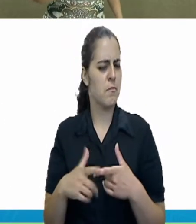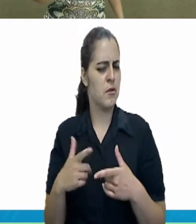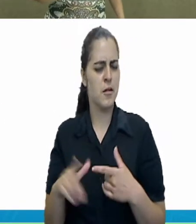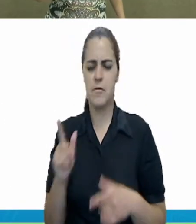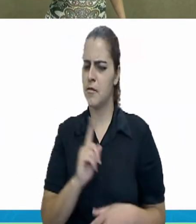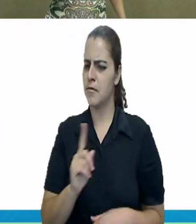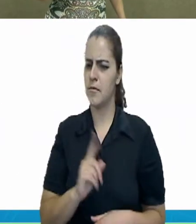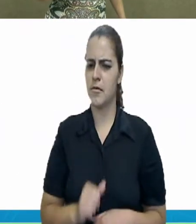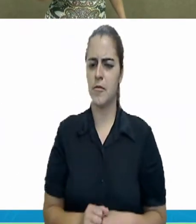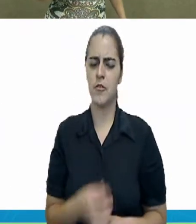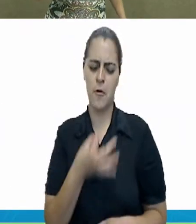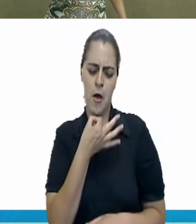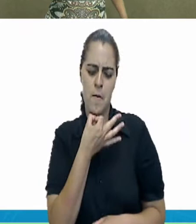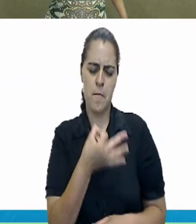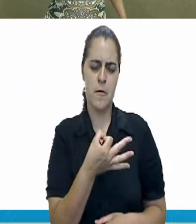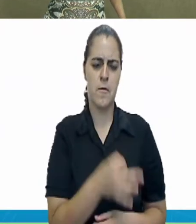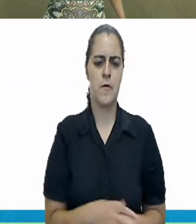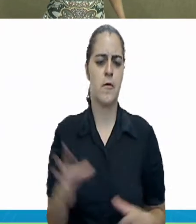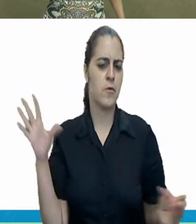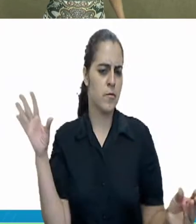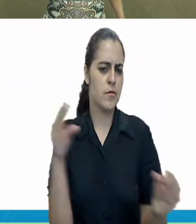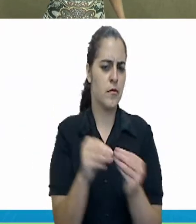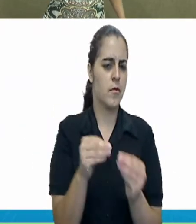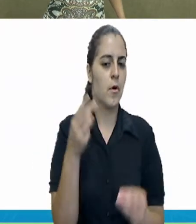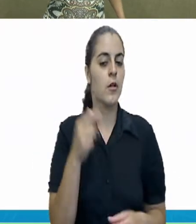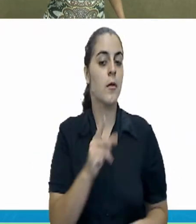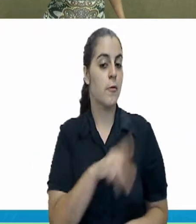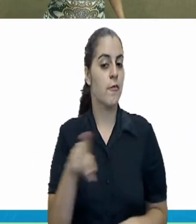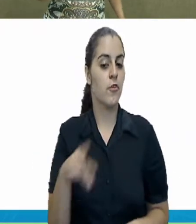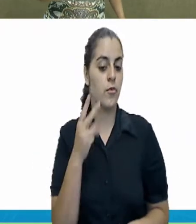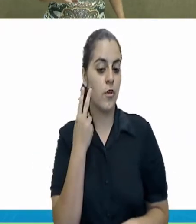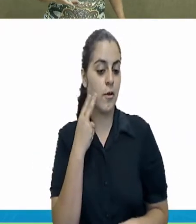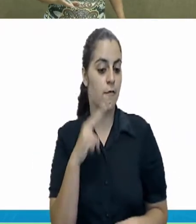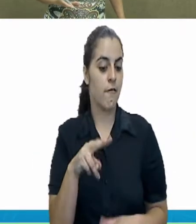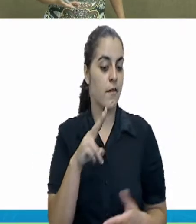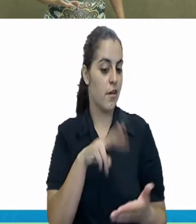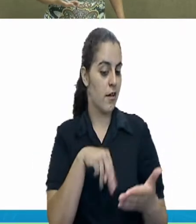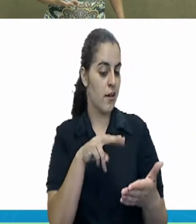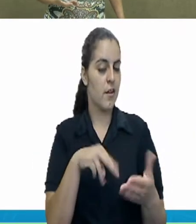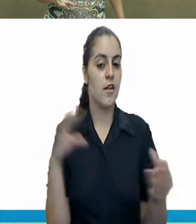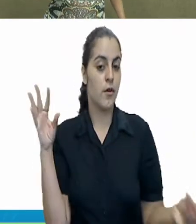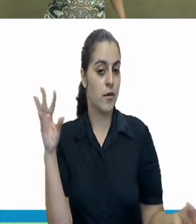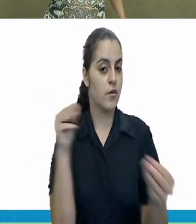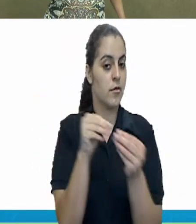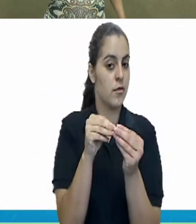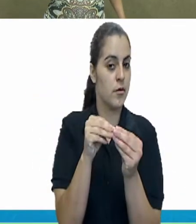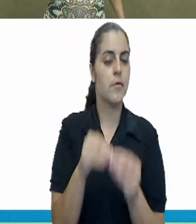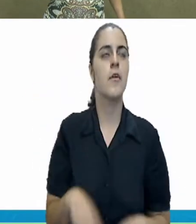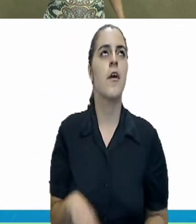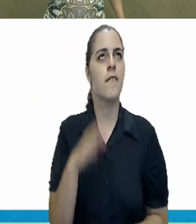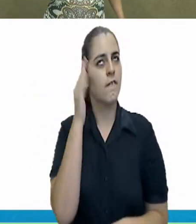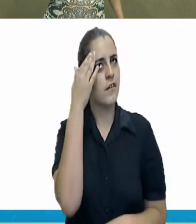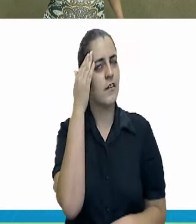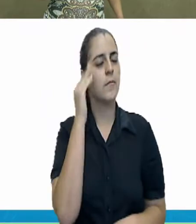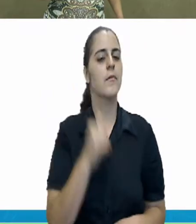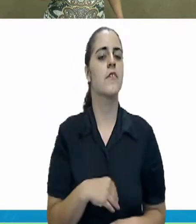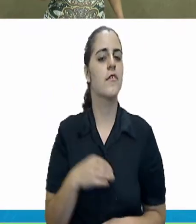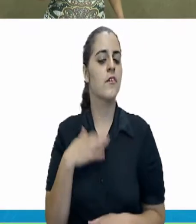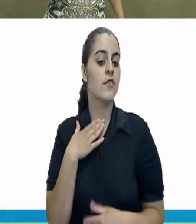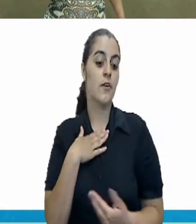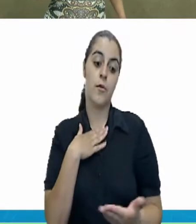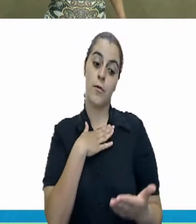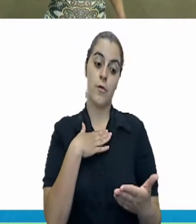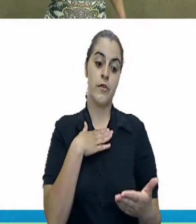algum. Aí, quando eu ver e ler a sua resenha, eu vou saber se eu estou